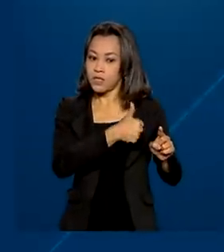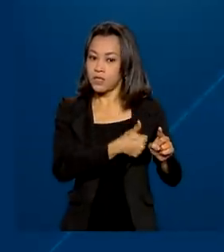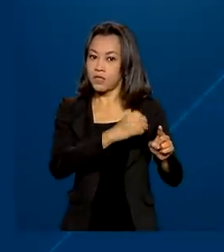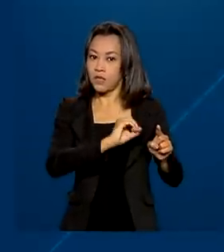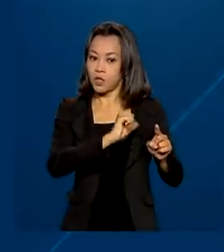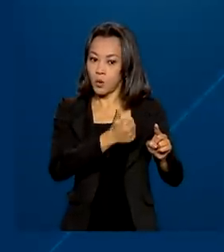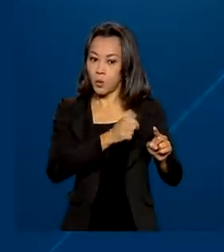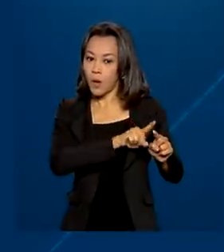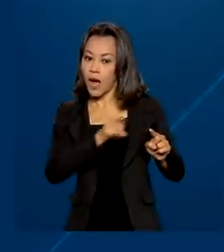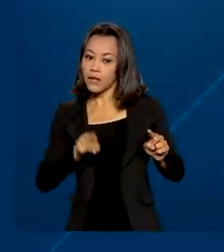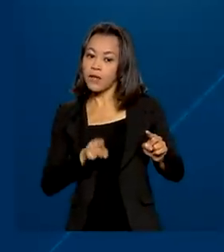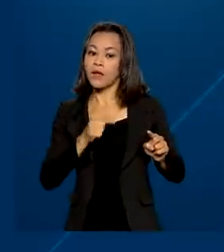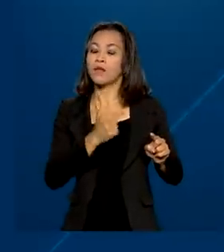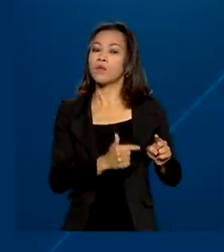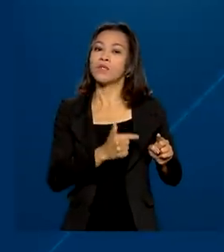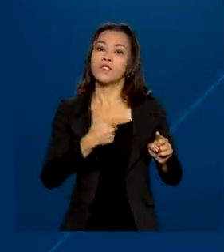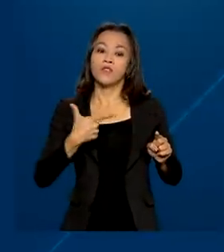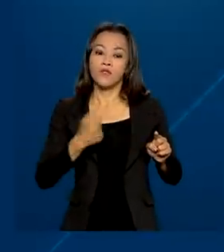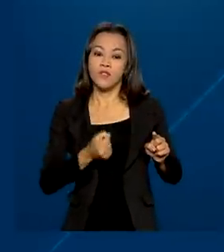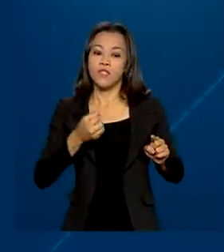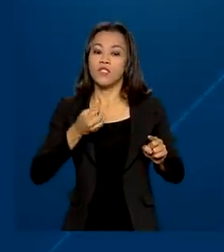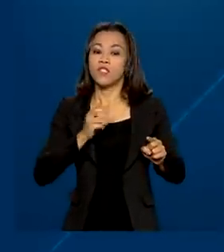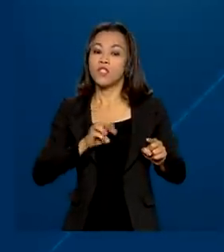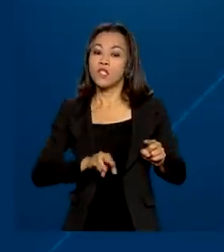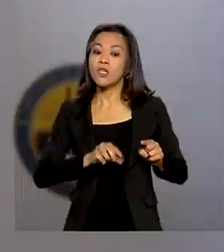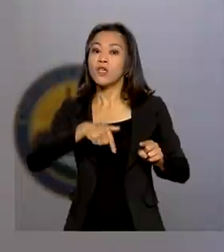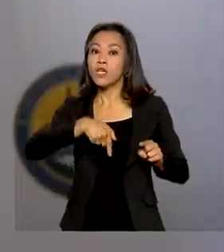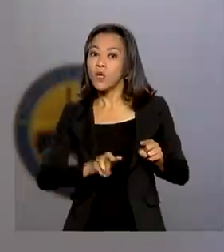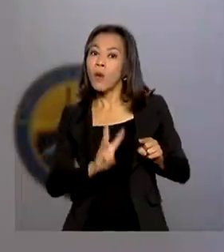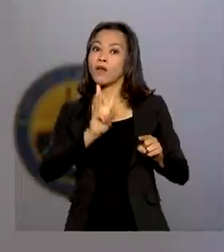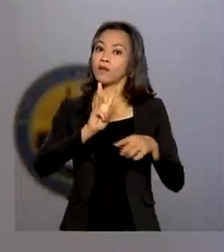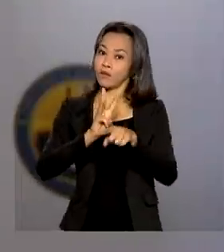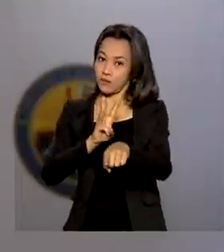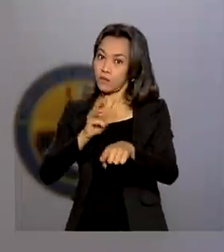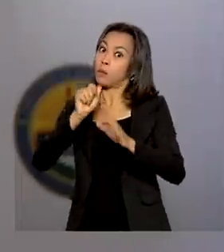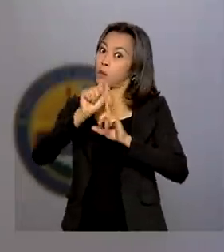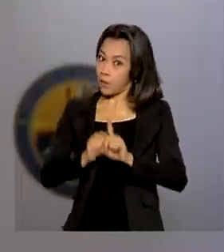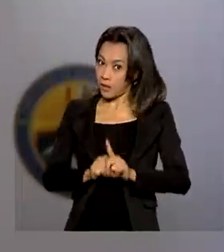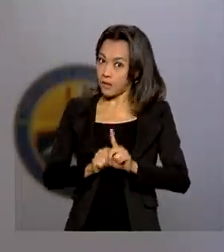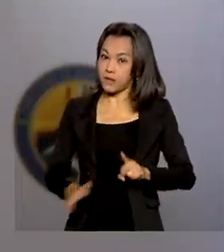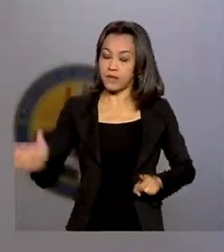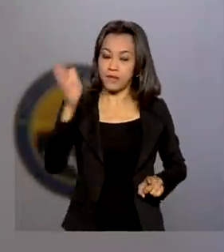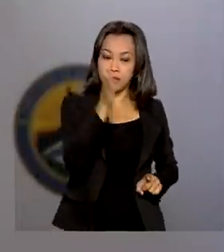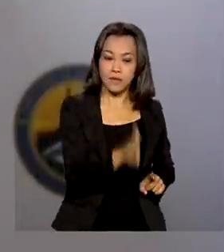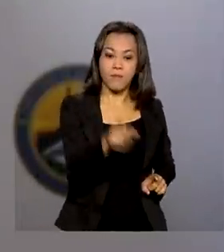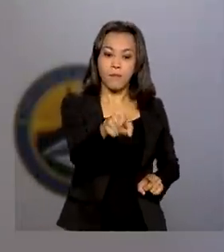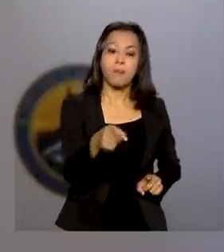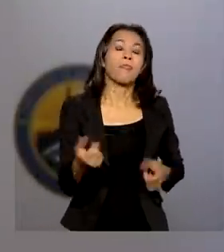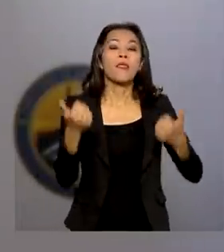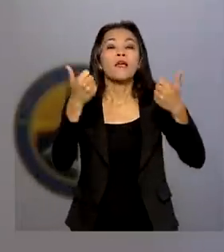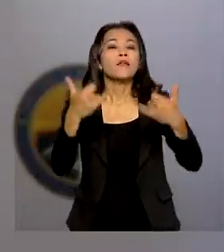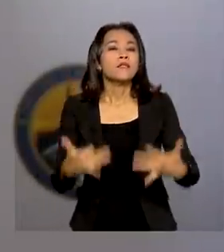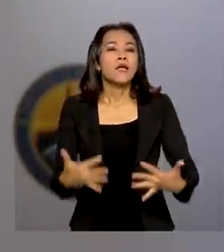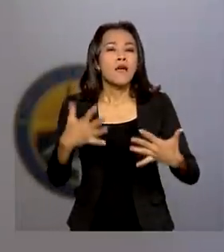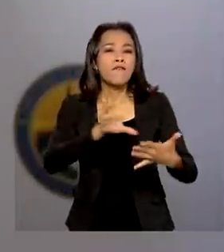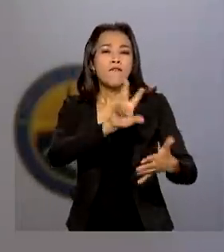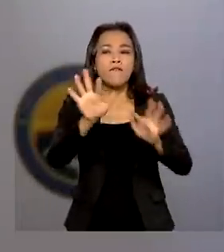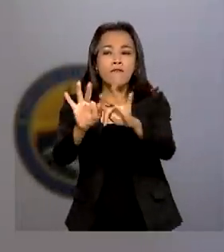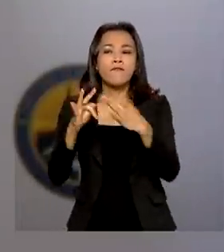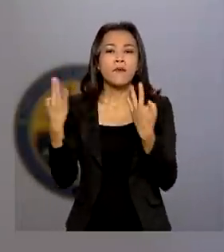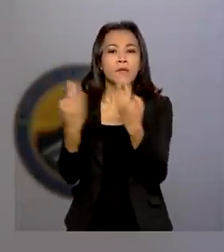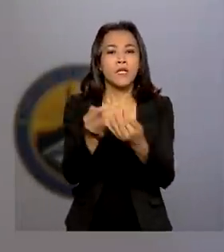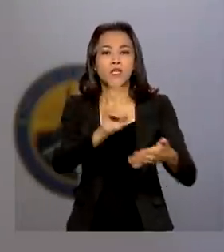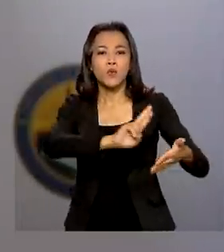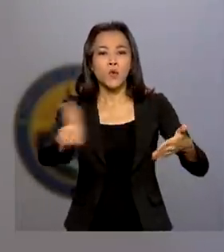a 220 kW por mês. Podem receber a tarifa social de energia as famílias inscritas no Cadastro